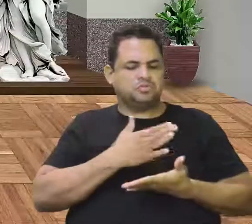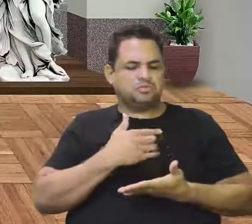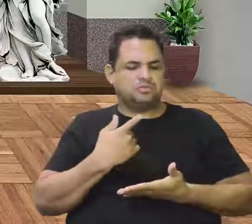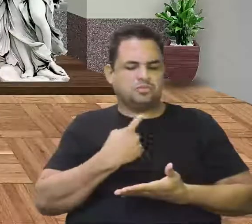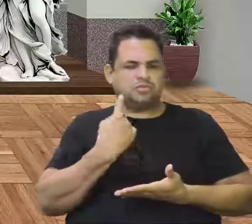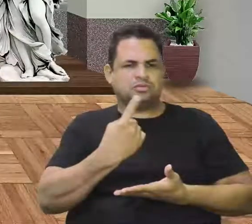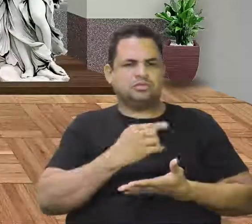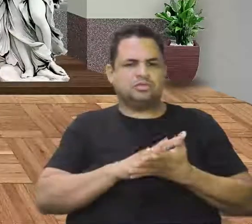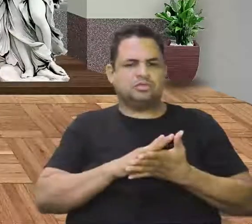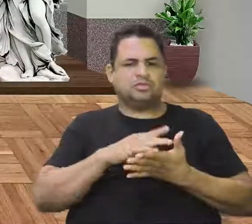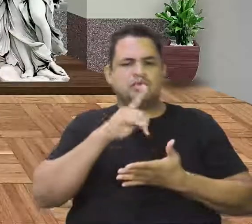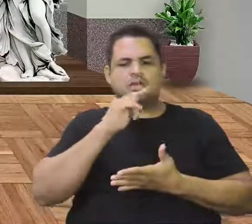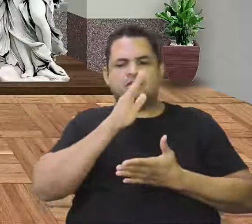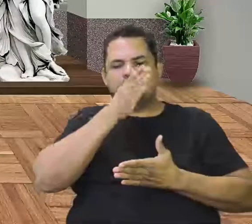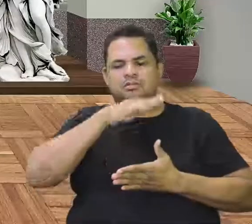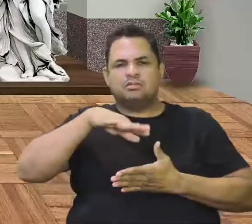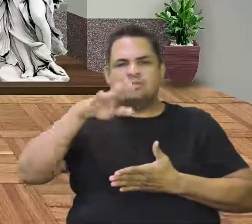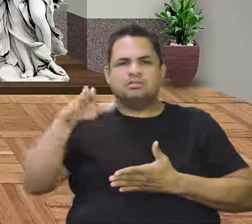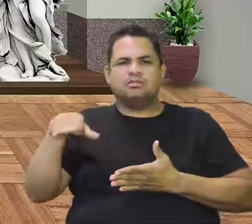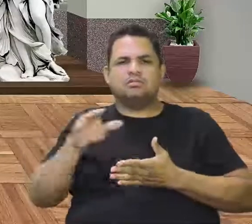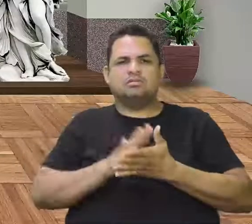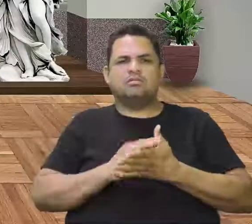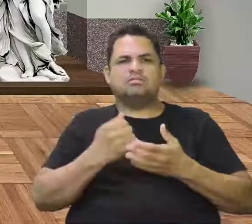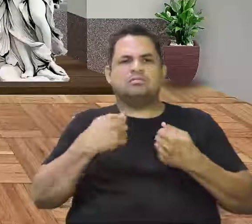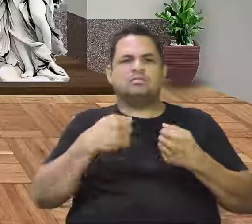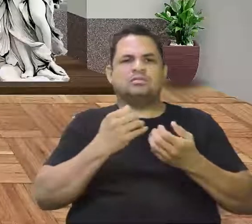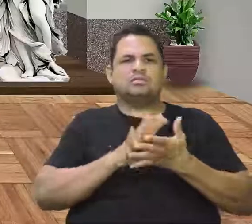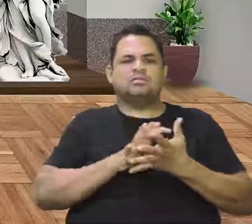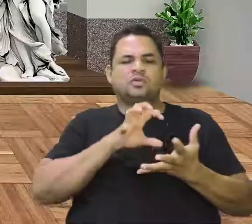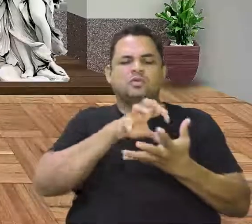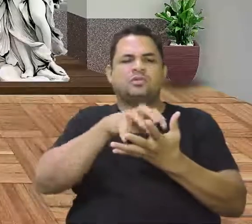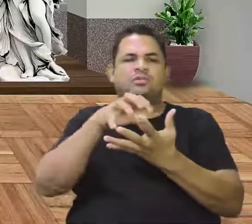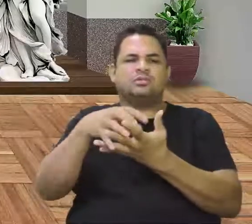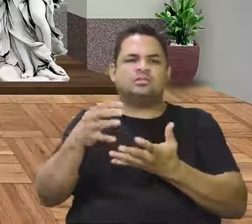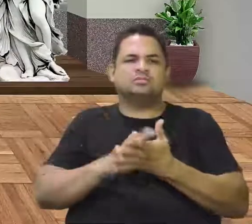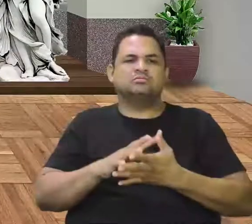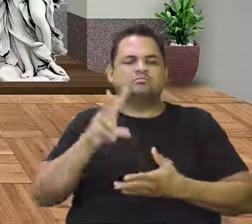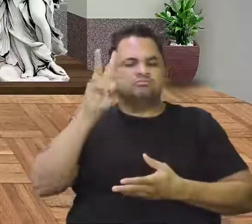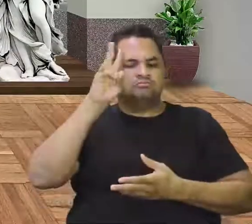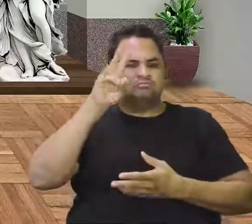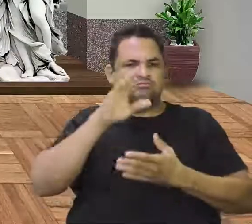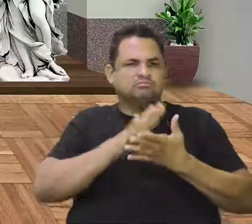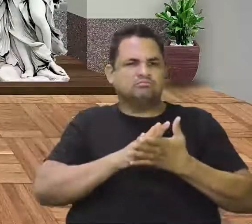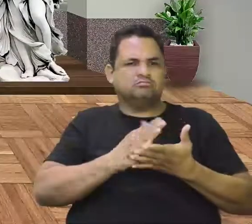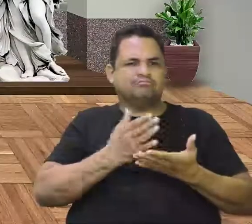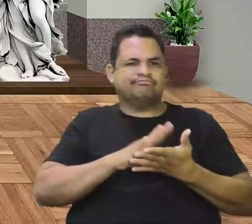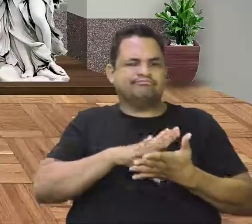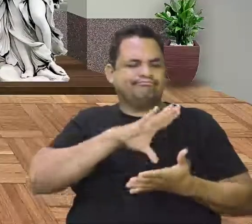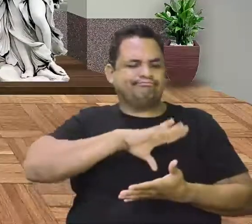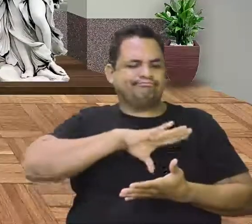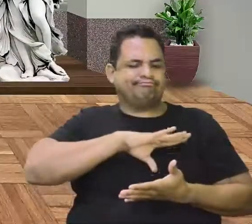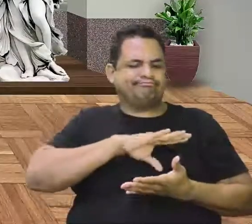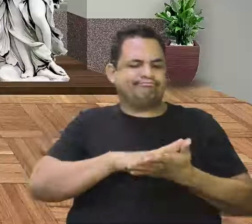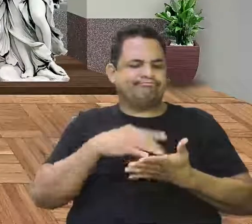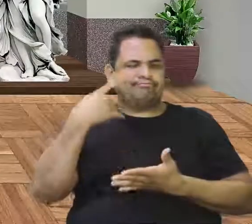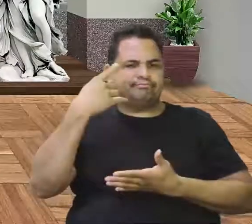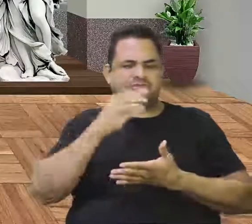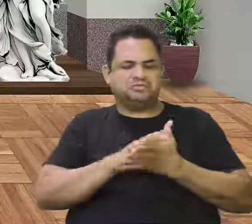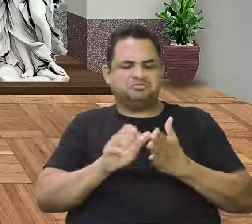-se que eles já sabiam que existia terra. Eles precisavam só ocupar. E lembrando, os portugueses e espanhóis não são os primeiros a chegarem nas Américas.